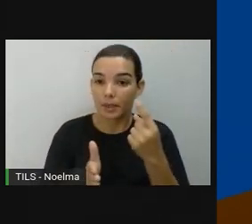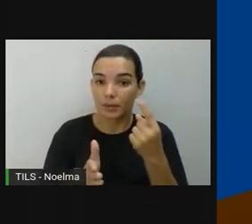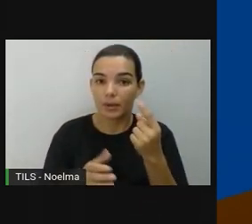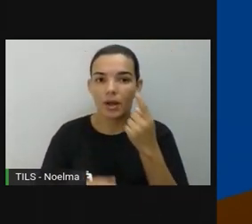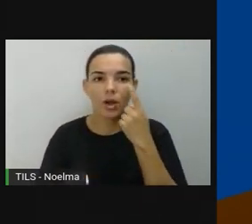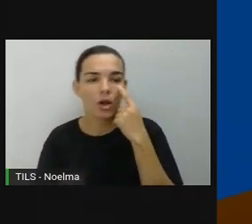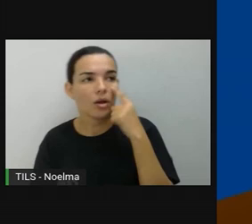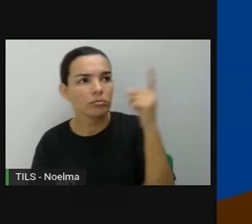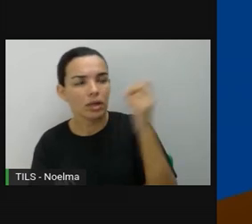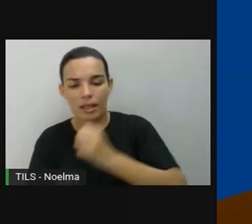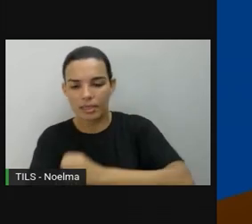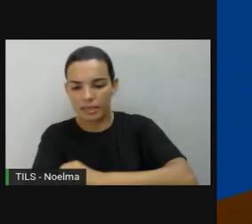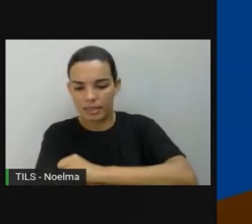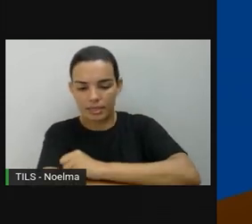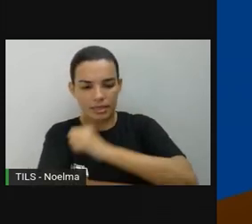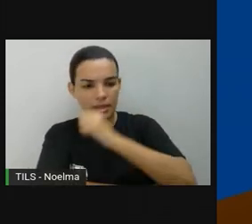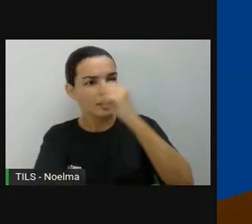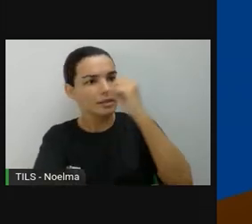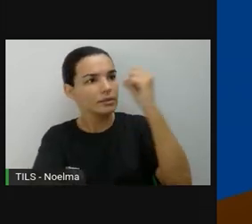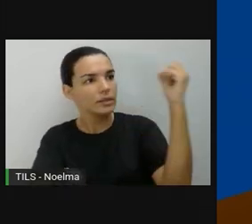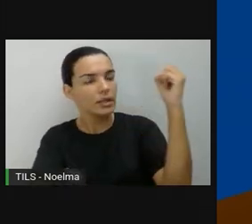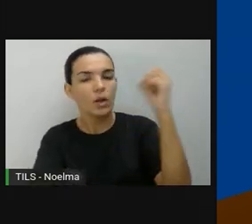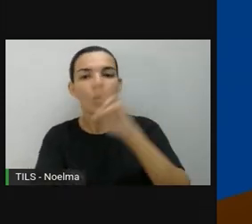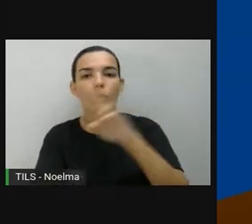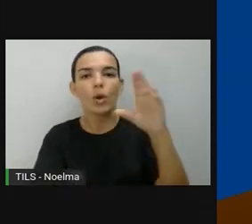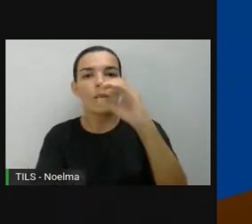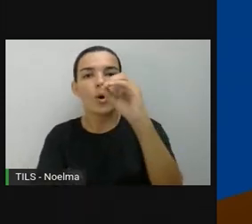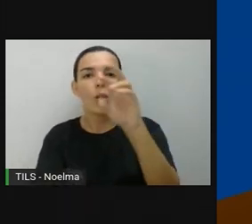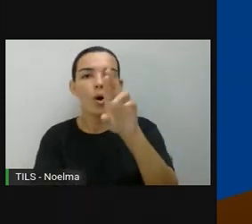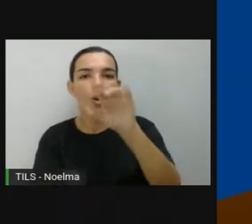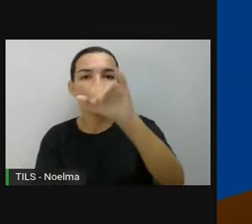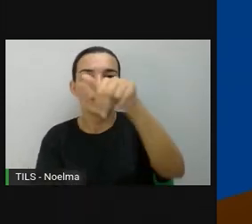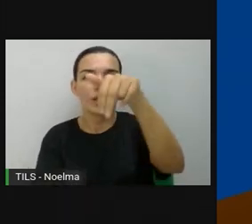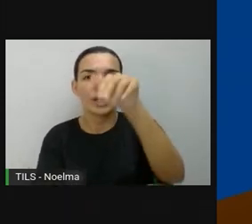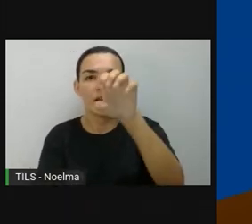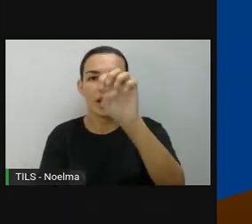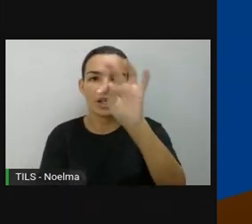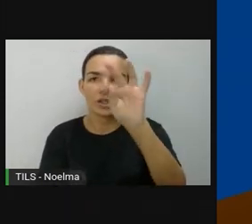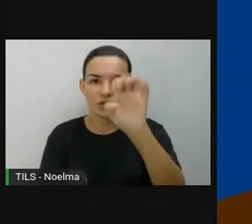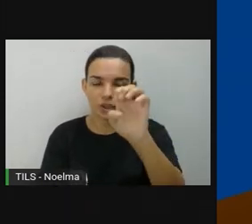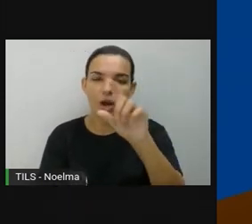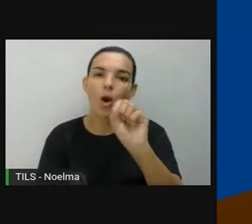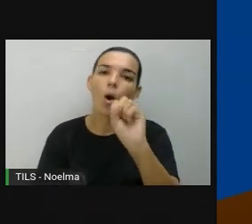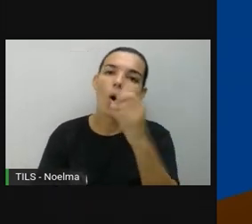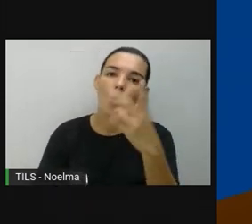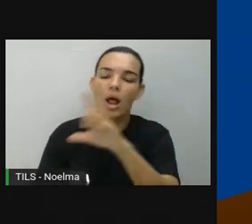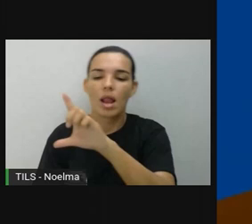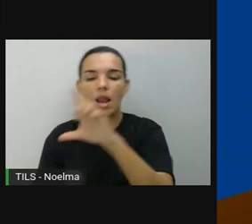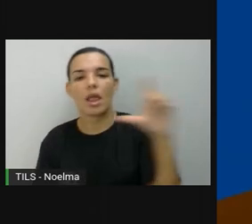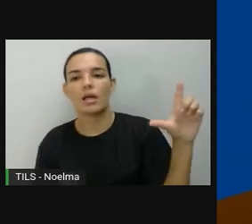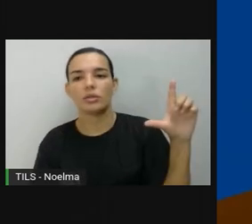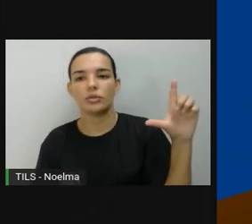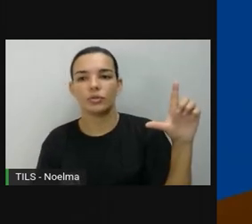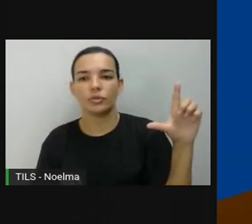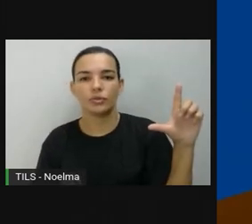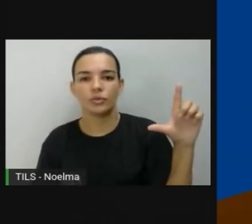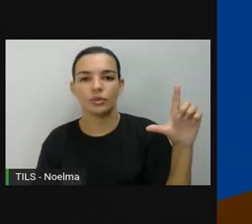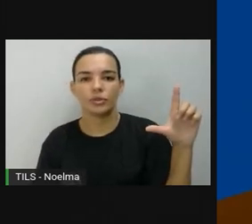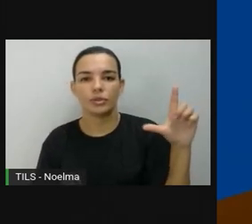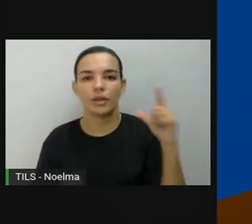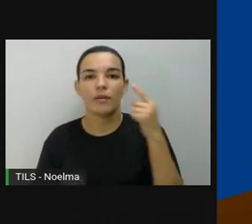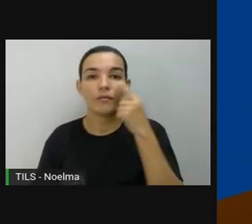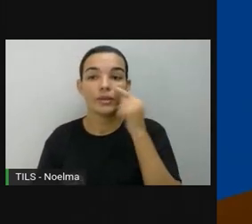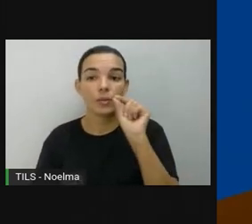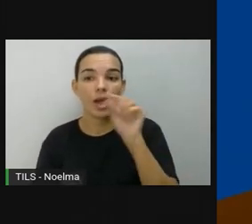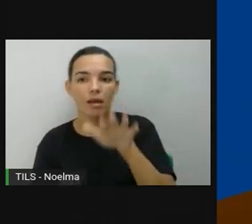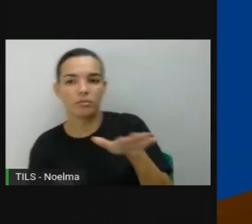nascente é chamada de oriente ou leste. Para essa direção, estendemos o nosso braço